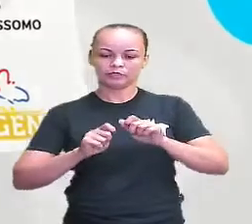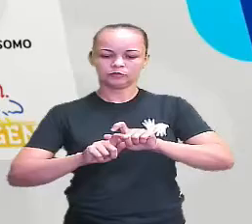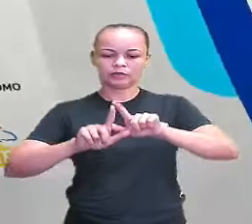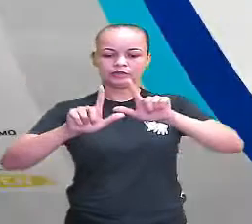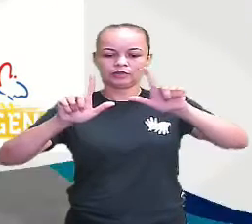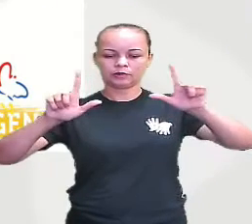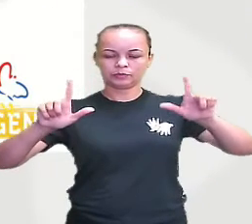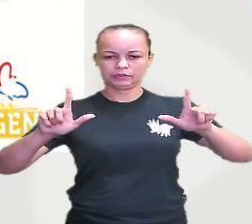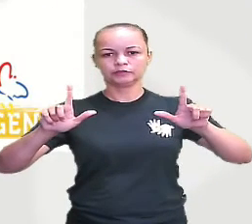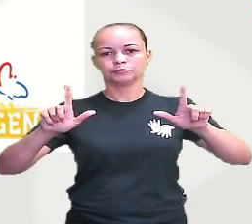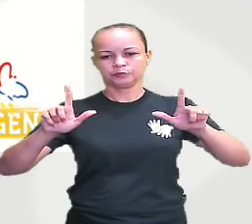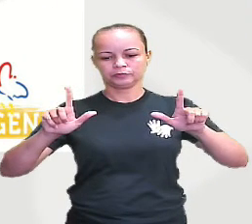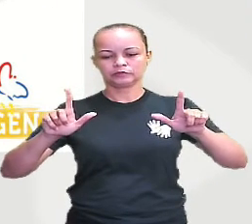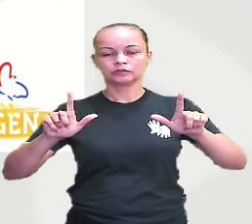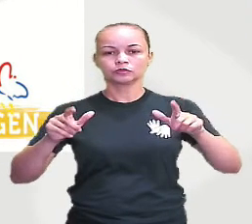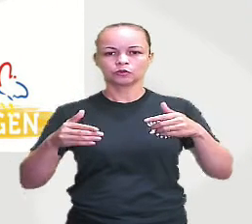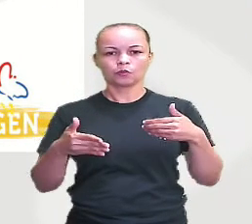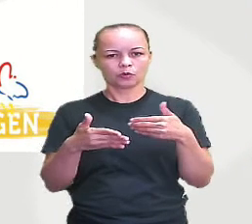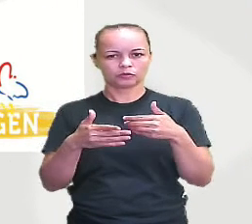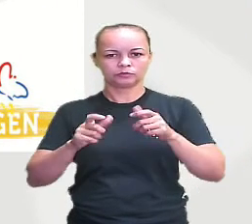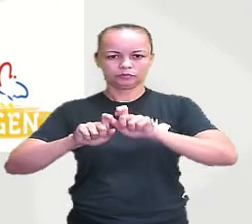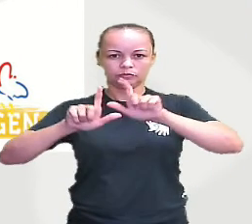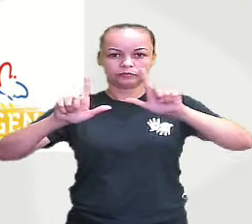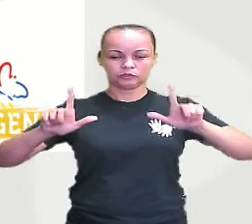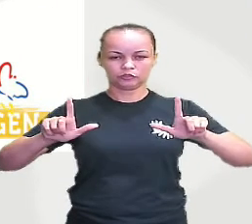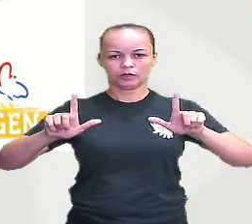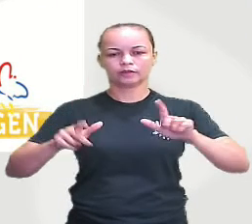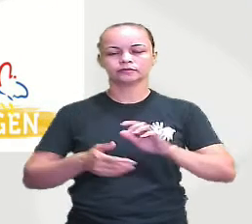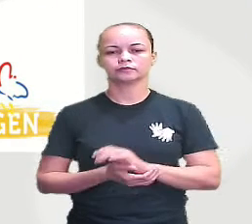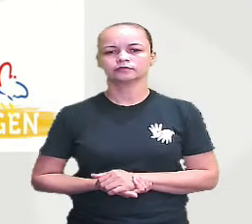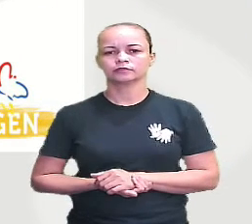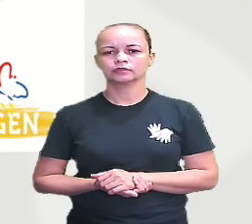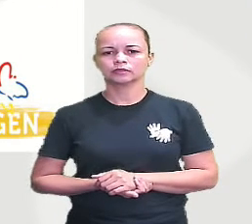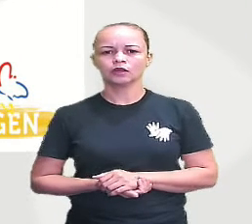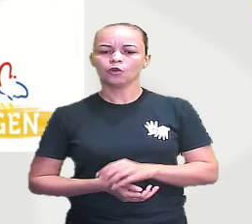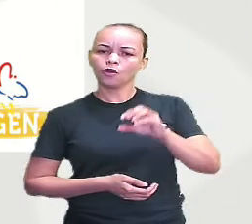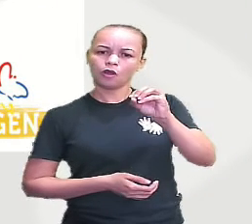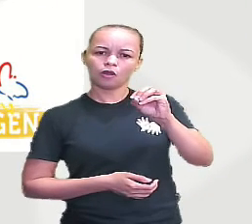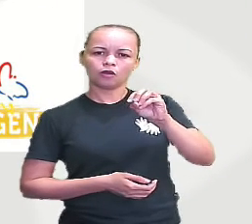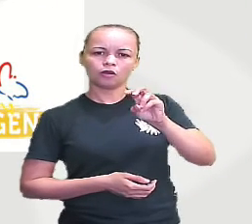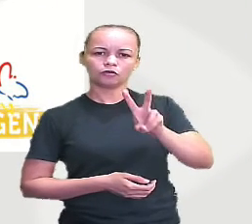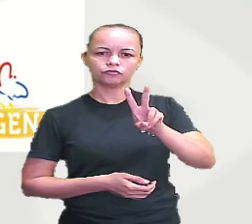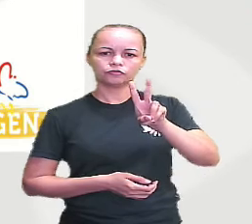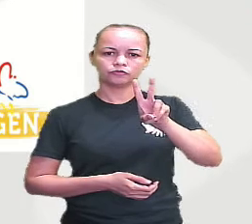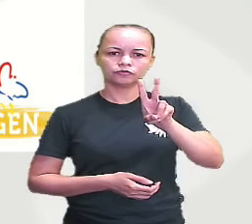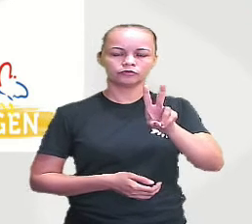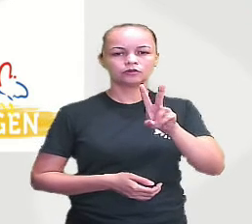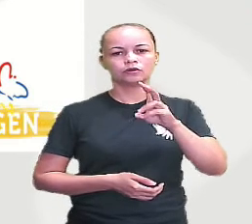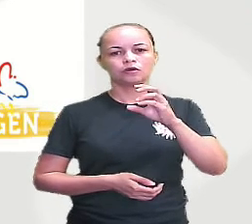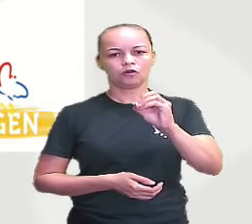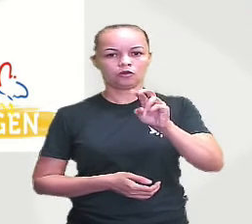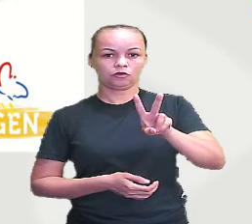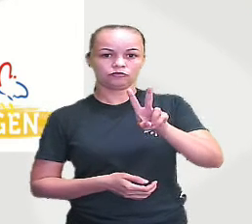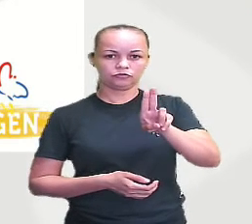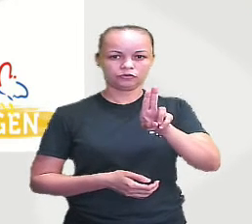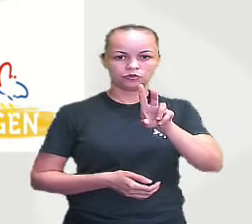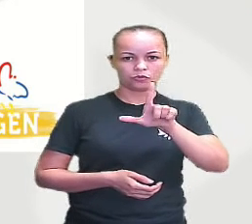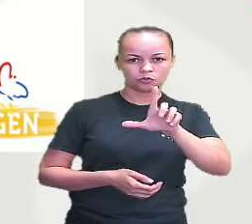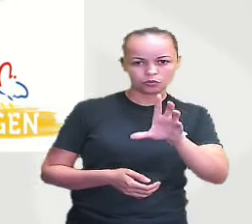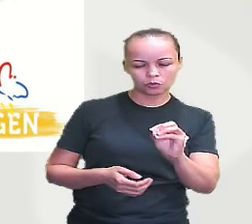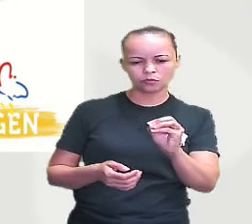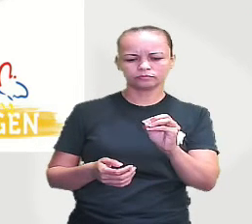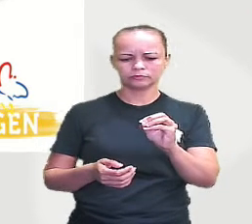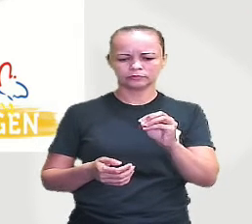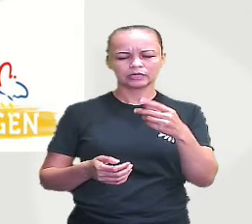o próximo slide, desculpa, que é o que é o óvulo. E aí está o óvulo, gente. O óvulo, essa célula que é